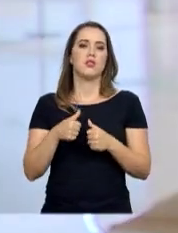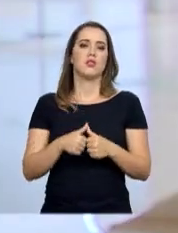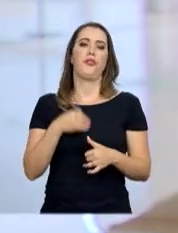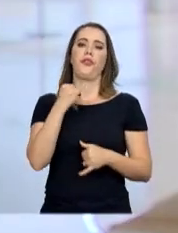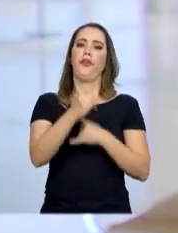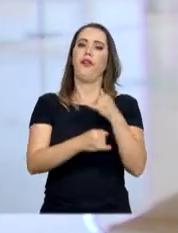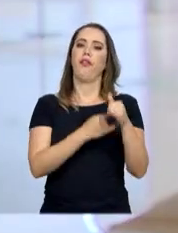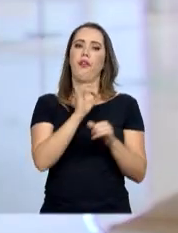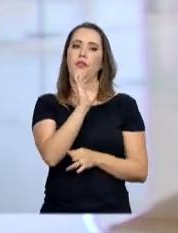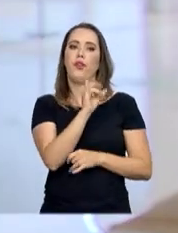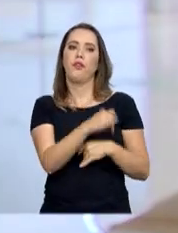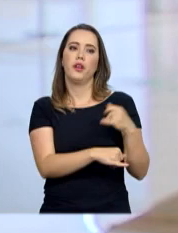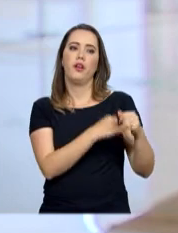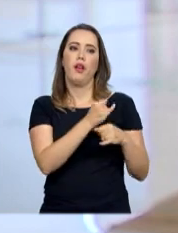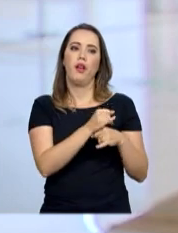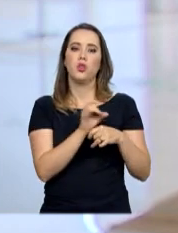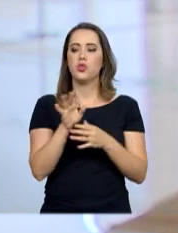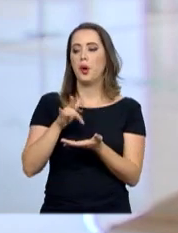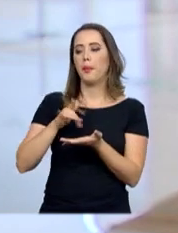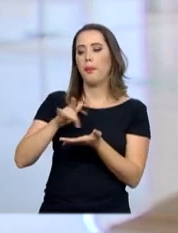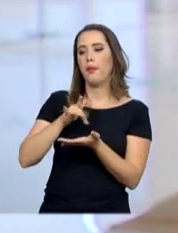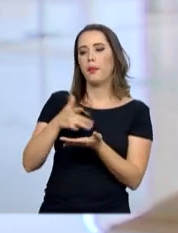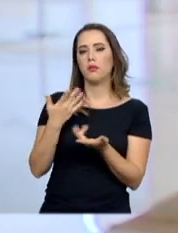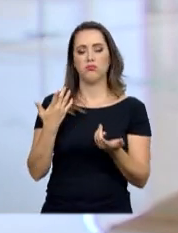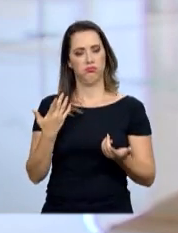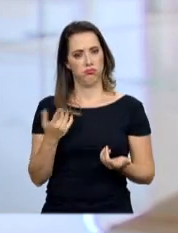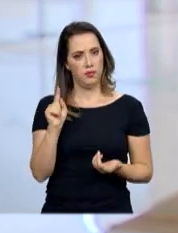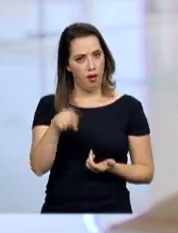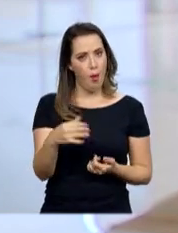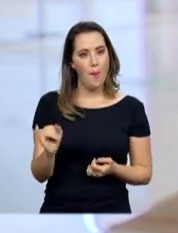internet, nos tablets celulares,